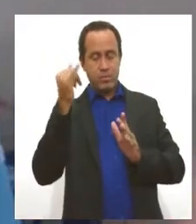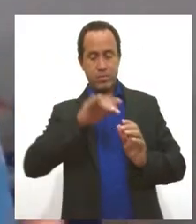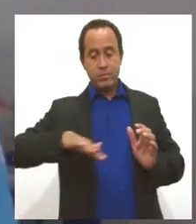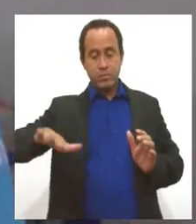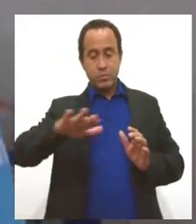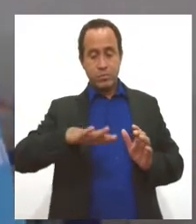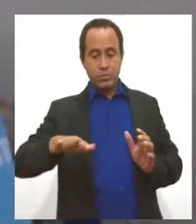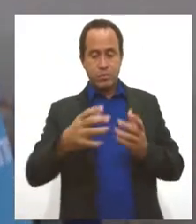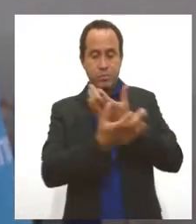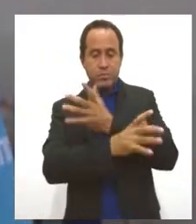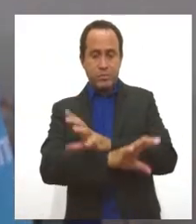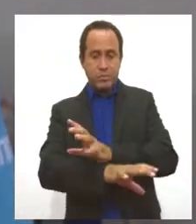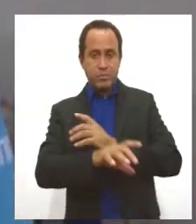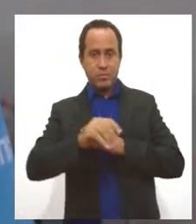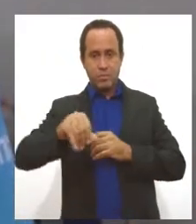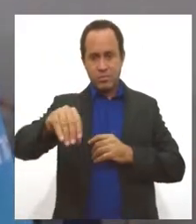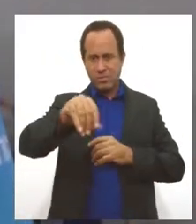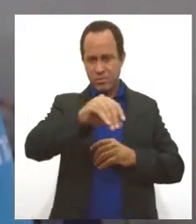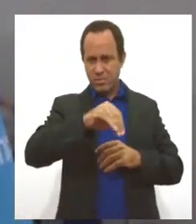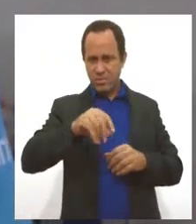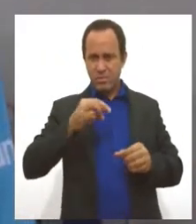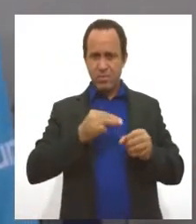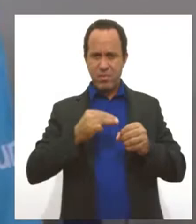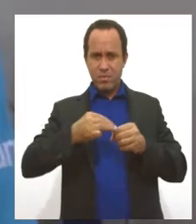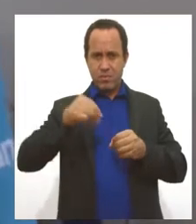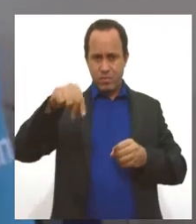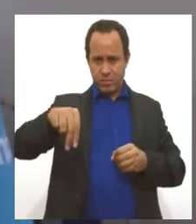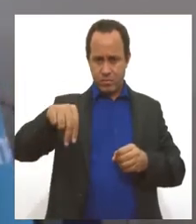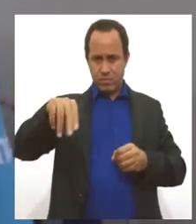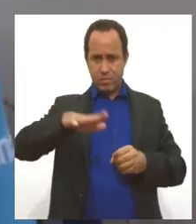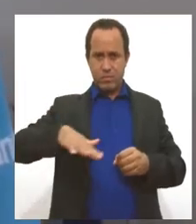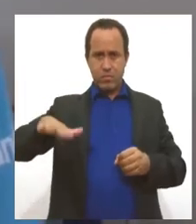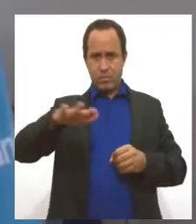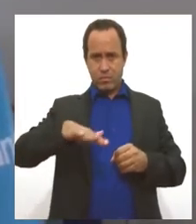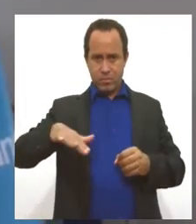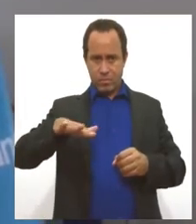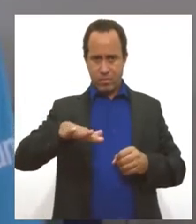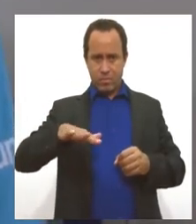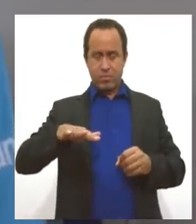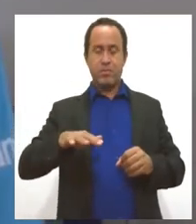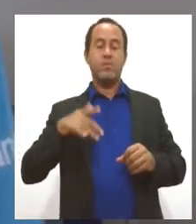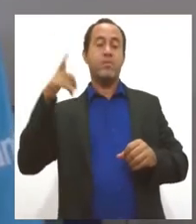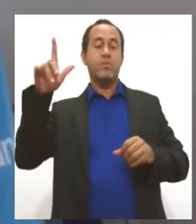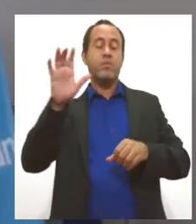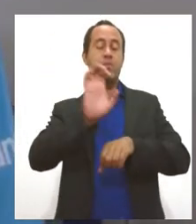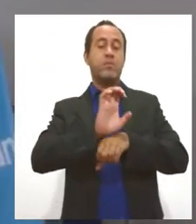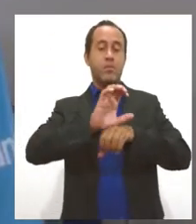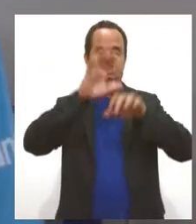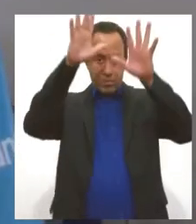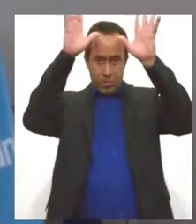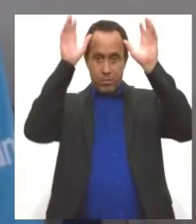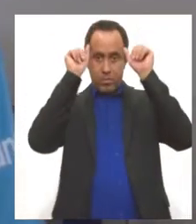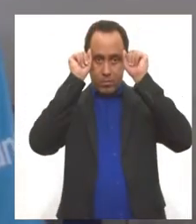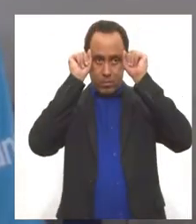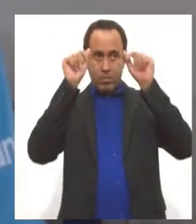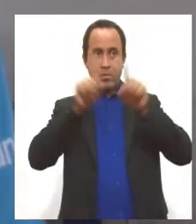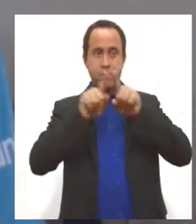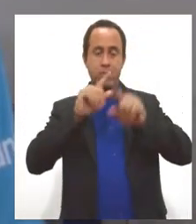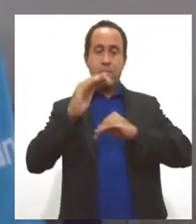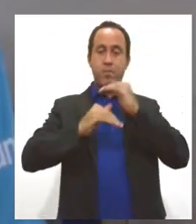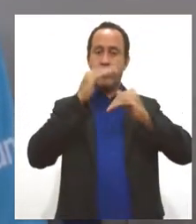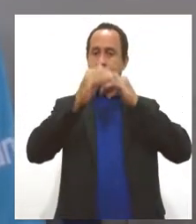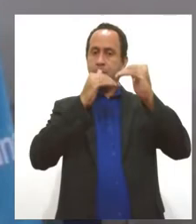mais ao Nordeste do país e ao Norte na região da Amazônia, desenvolve essa metodologia, essa estratégia de